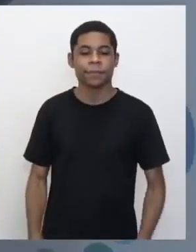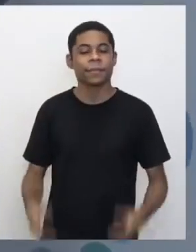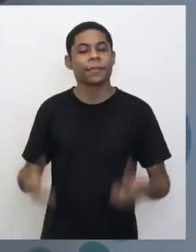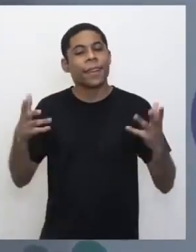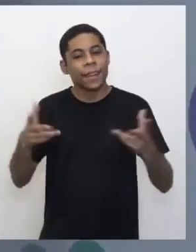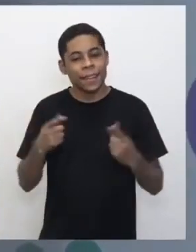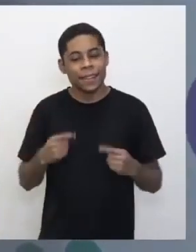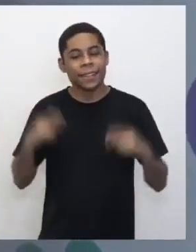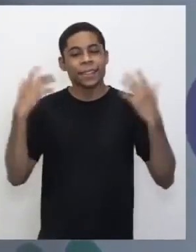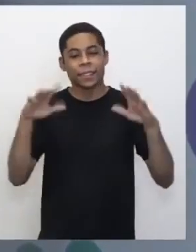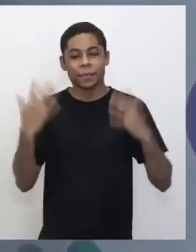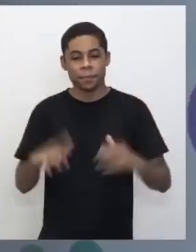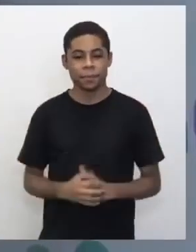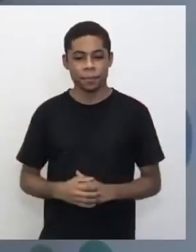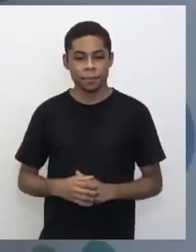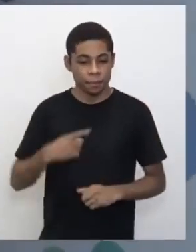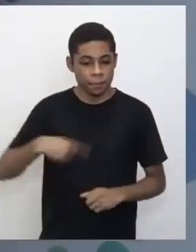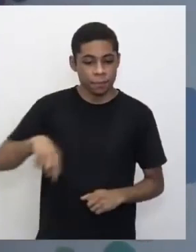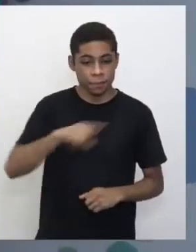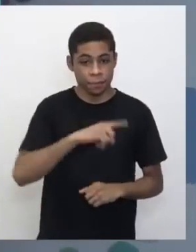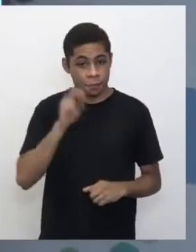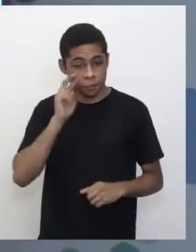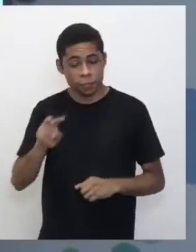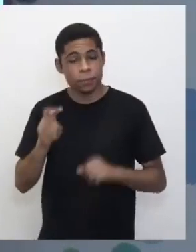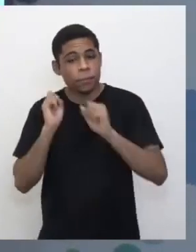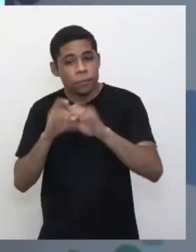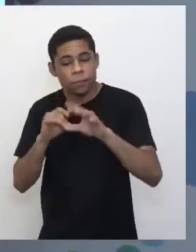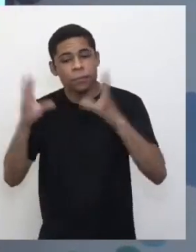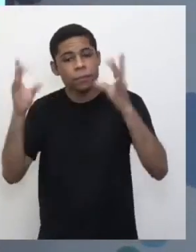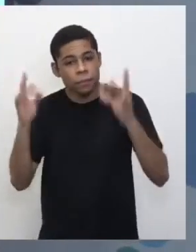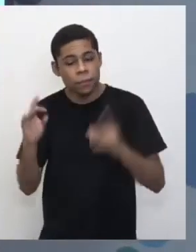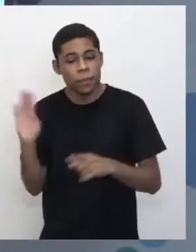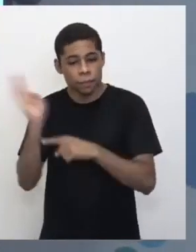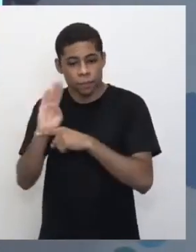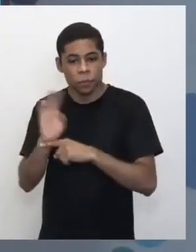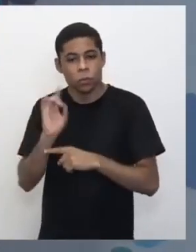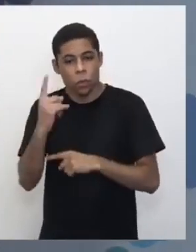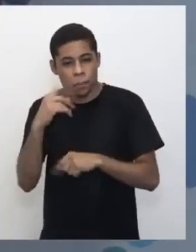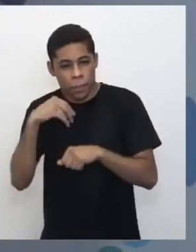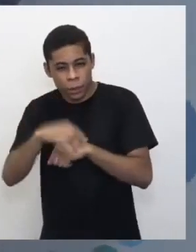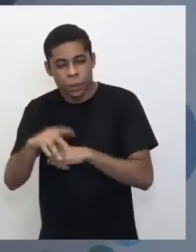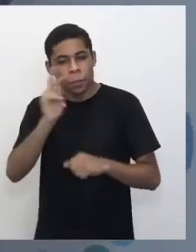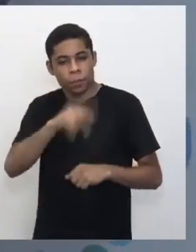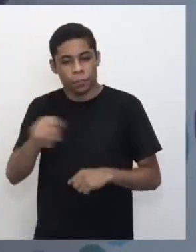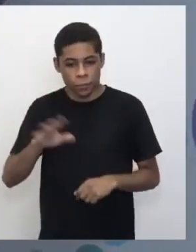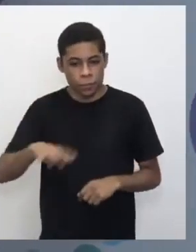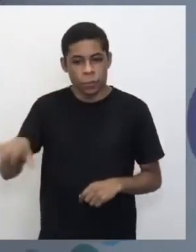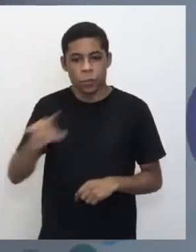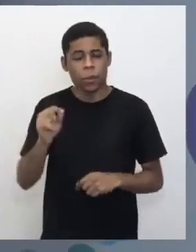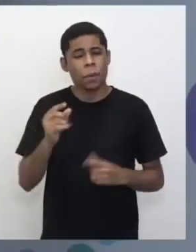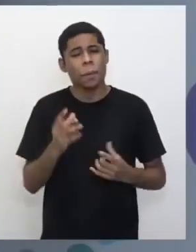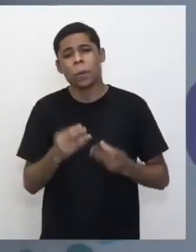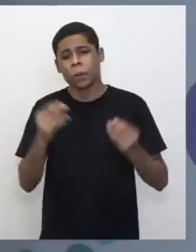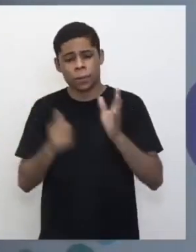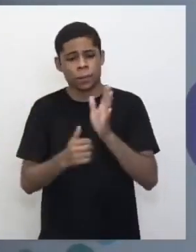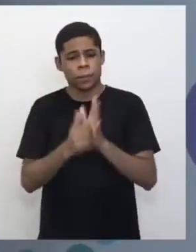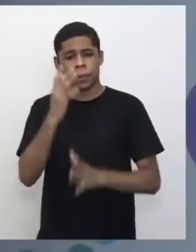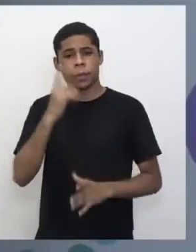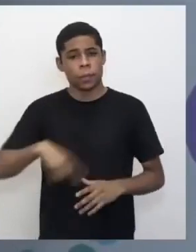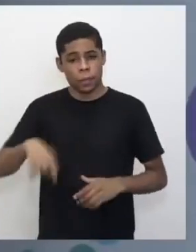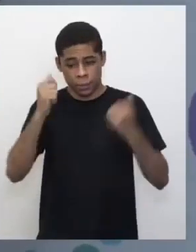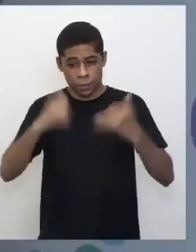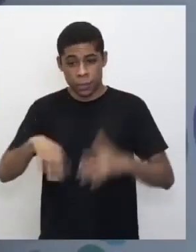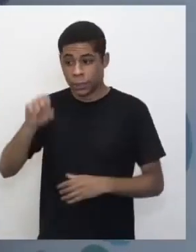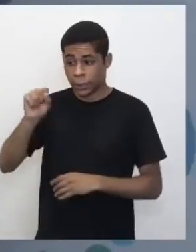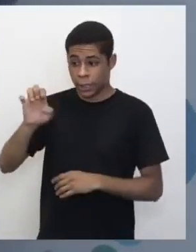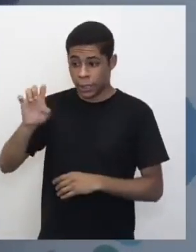Maravilhoso! A gente teve aqui esse tutorial. Lembrando só uma dica para o professor. Muitas vezes, quando a gente fala da sede, do